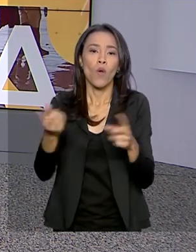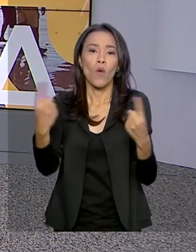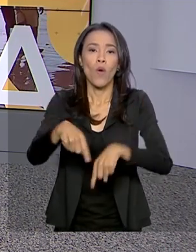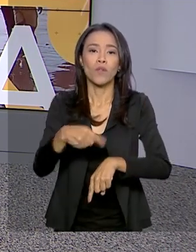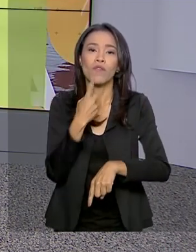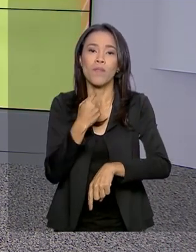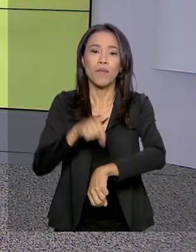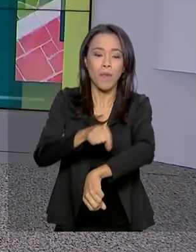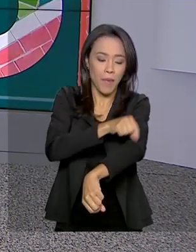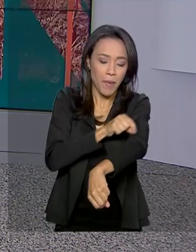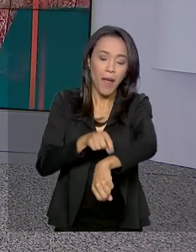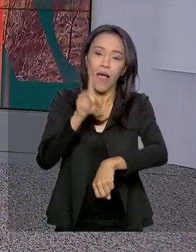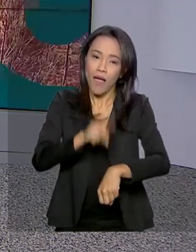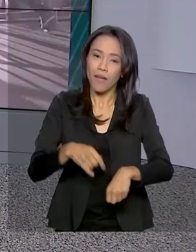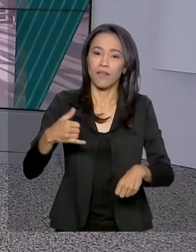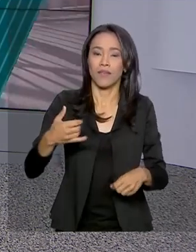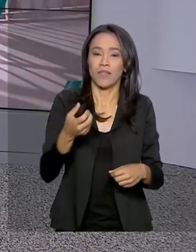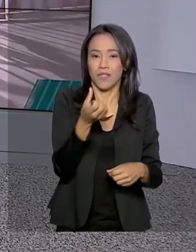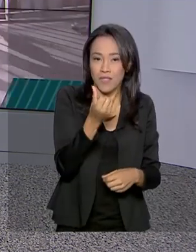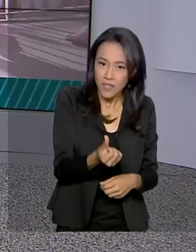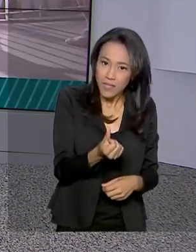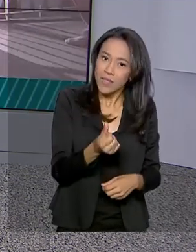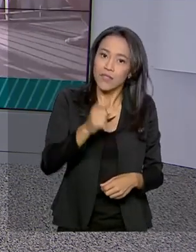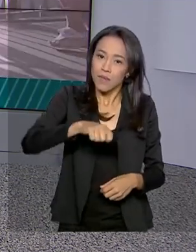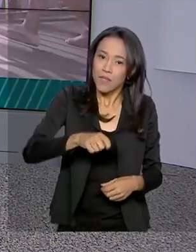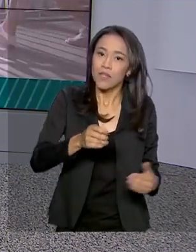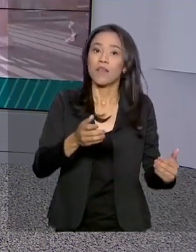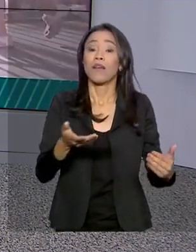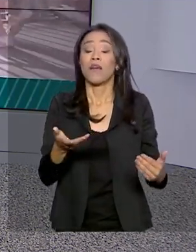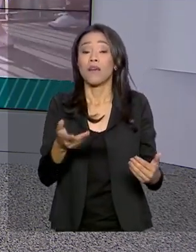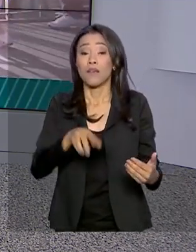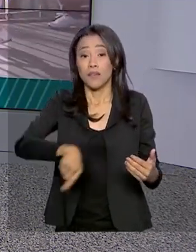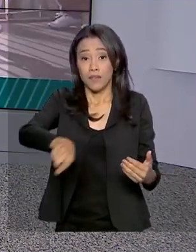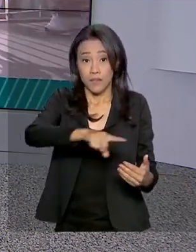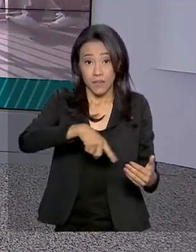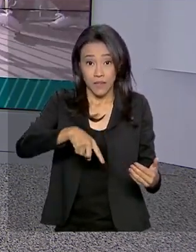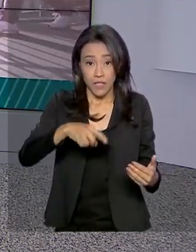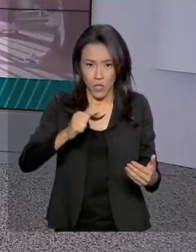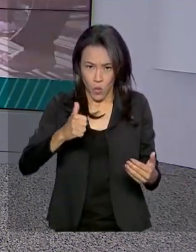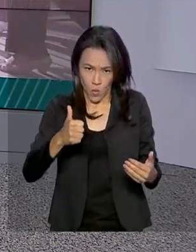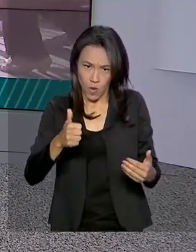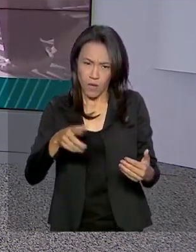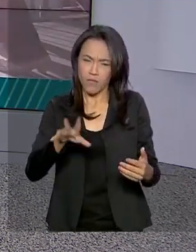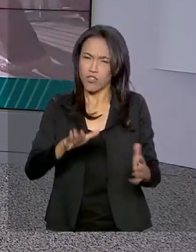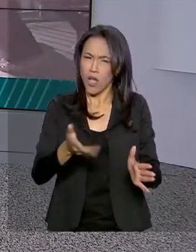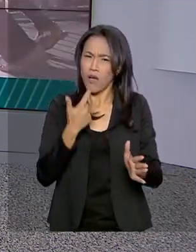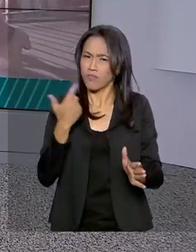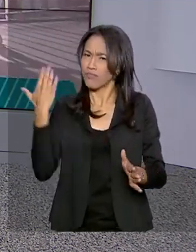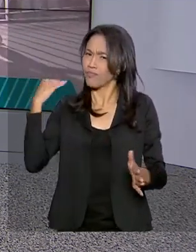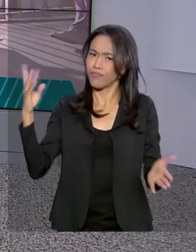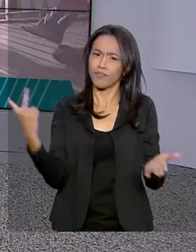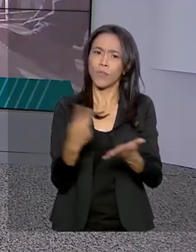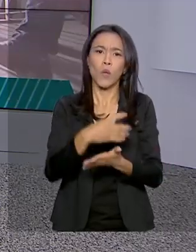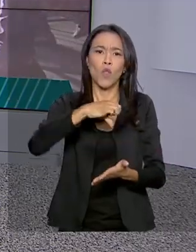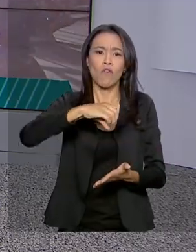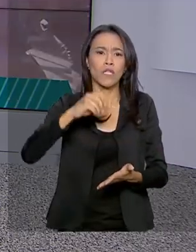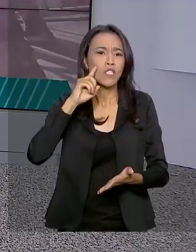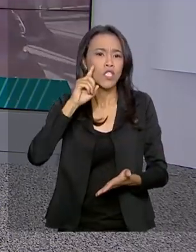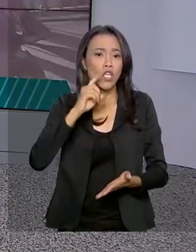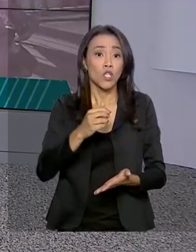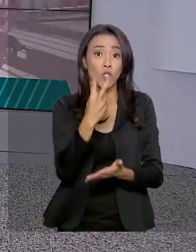zero em crianças de 6 a 11 meses de idade. Nos últimos 90 dias, foram confirmados mais de 2.300